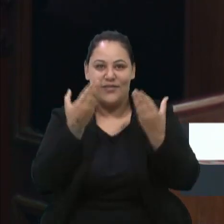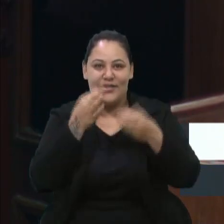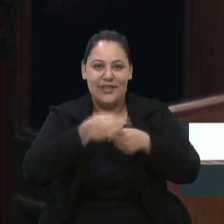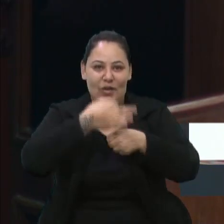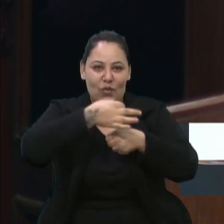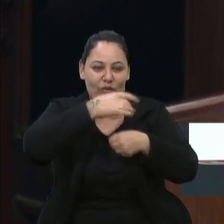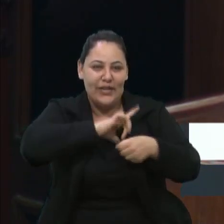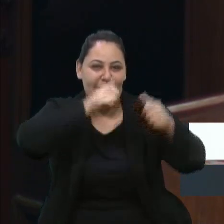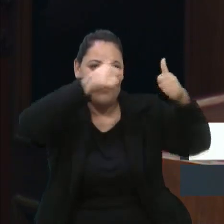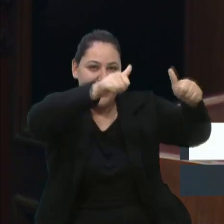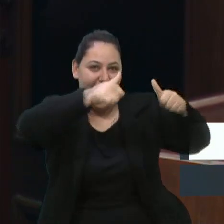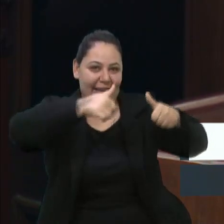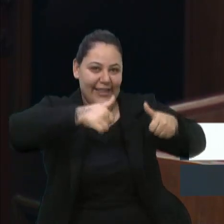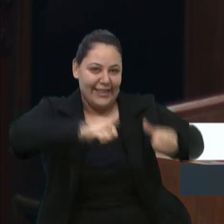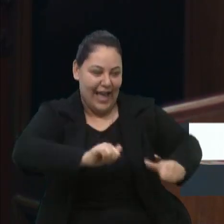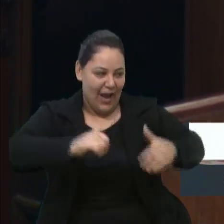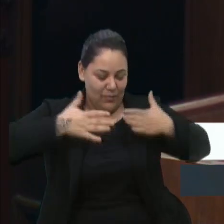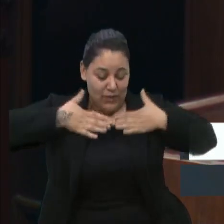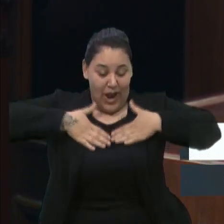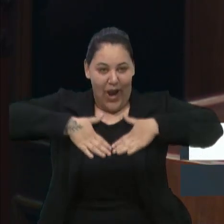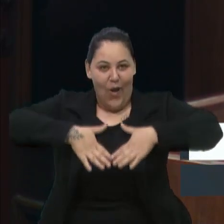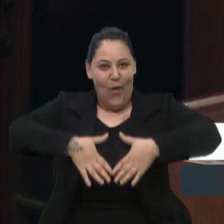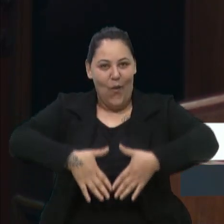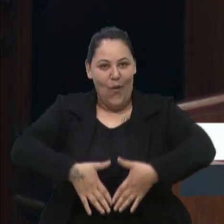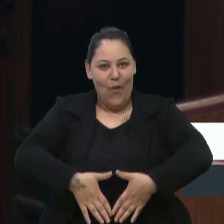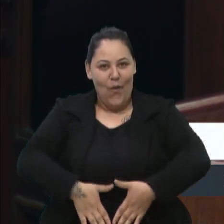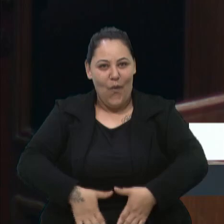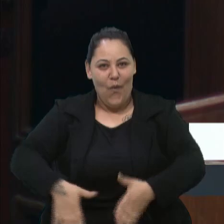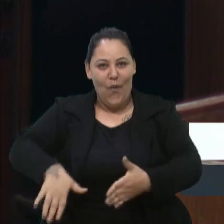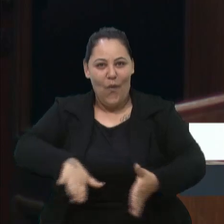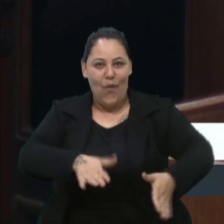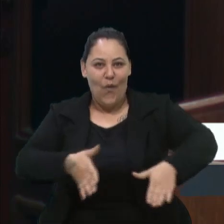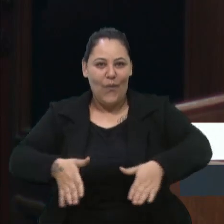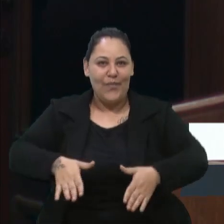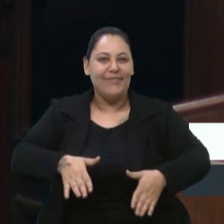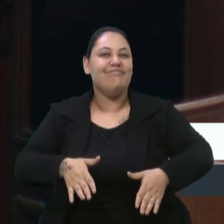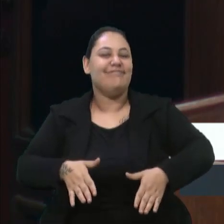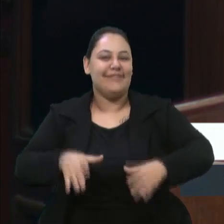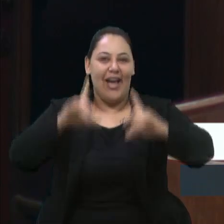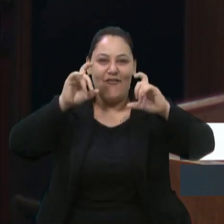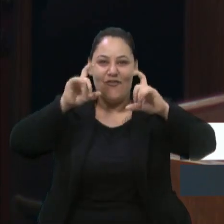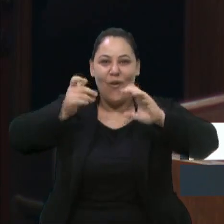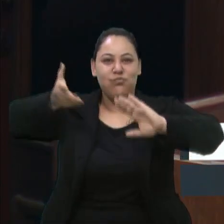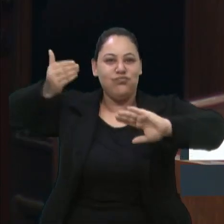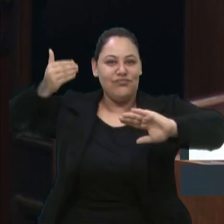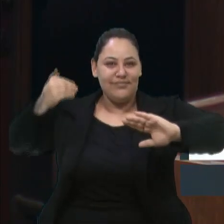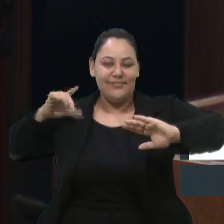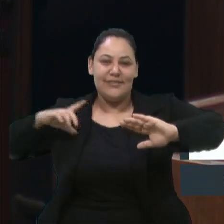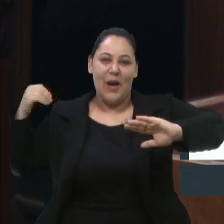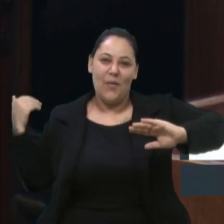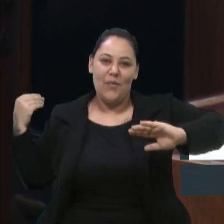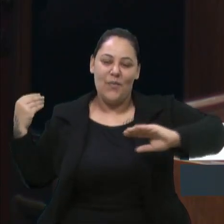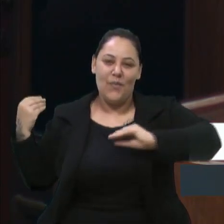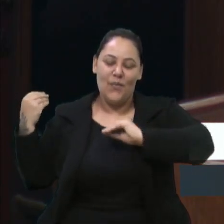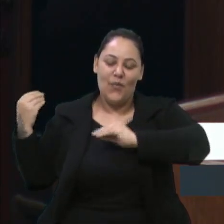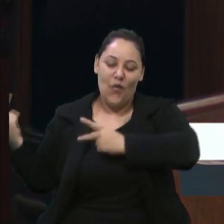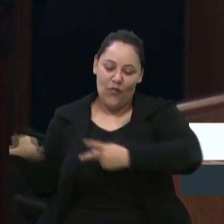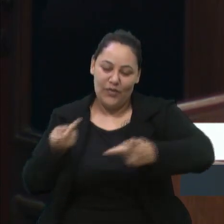com os vestidos, os trajes da Soberana, as fotos da época, trazendo os presidentes, enfim,